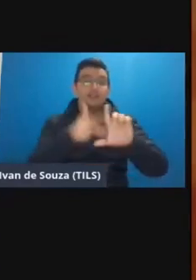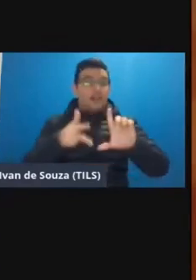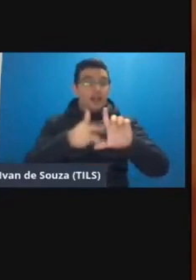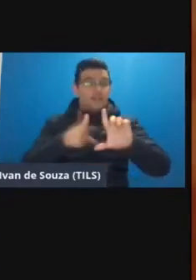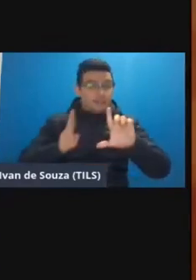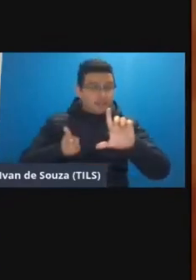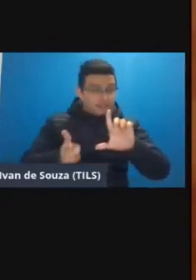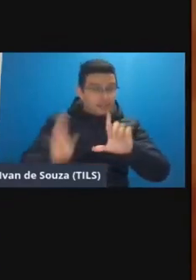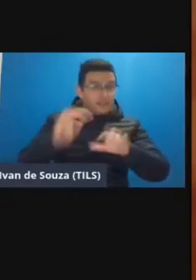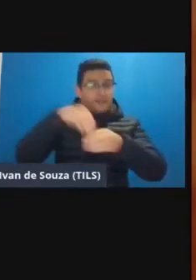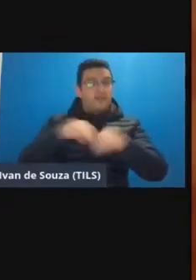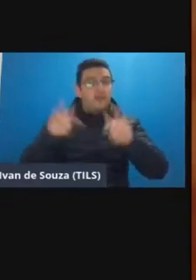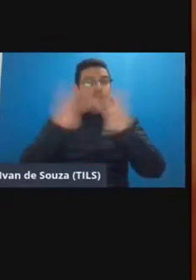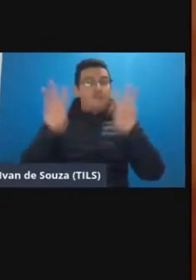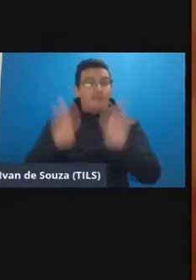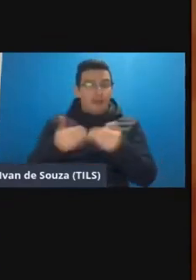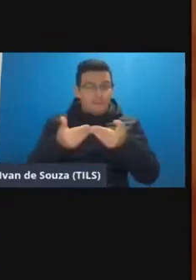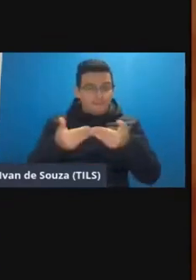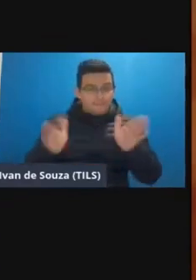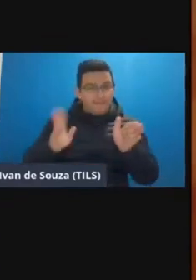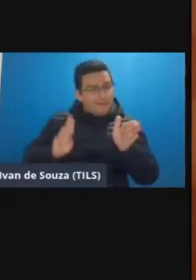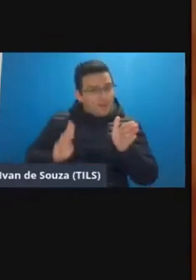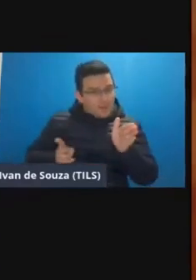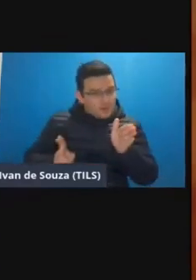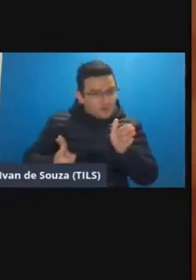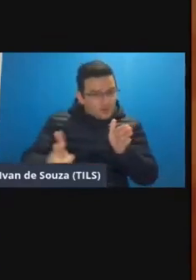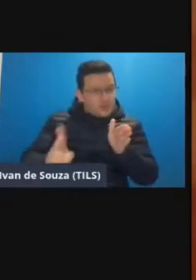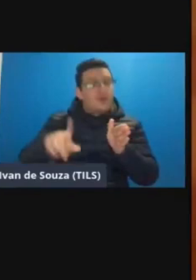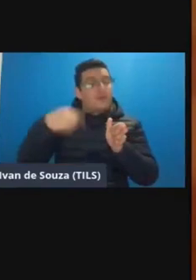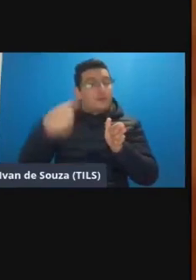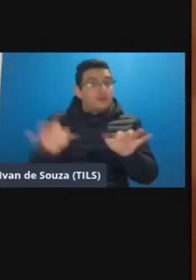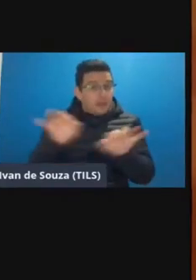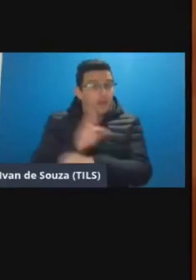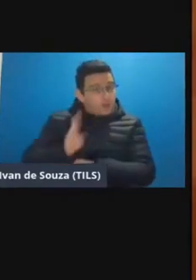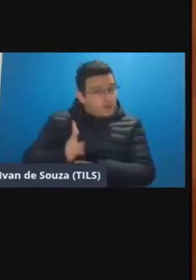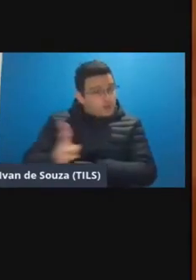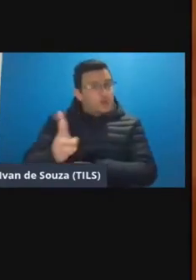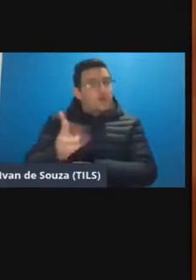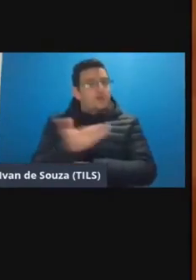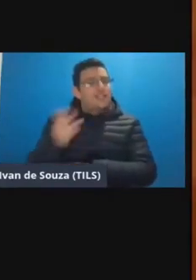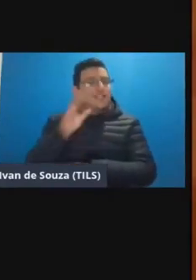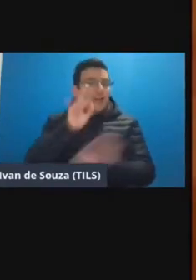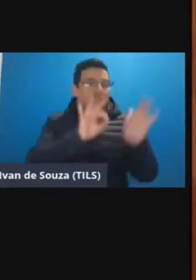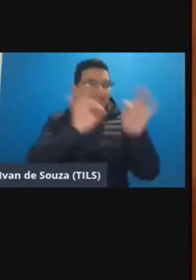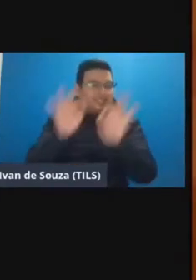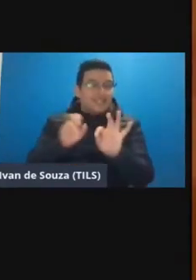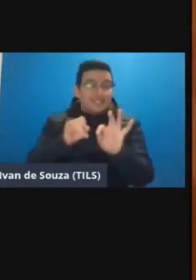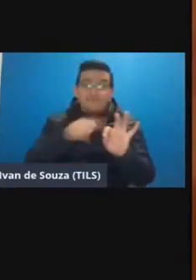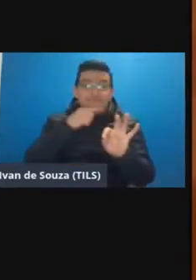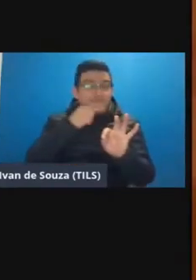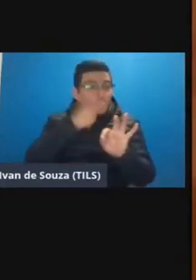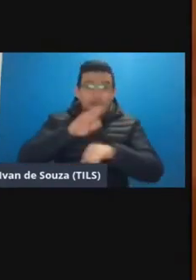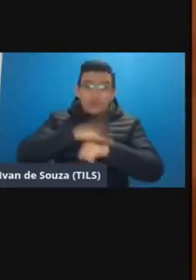sempre pela UFPR aberta continuam online mesmo depois que elas terminam então se você não conseguiu assistir em